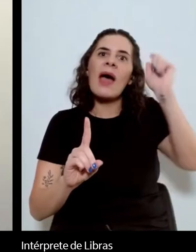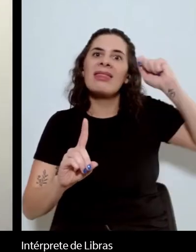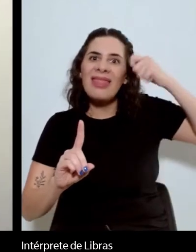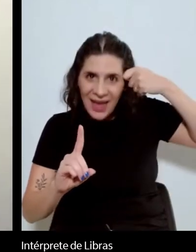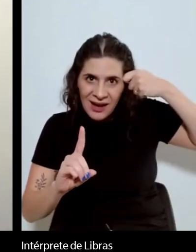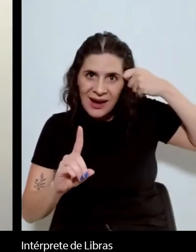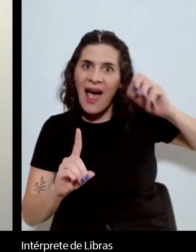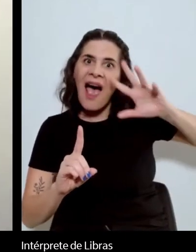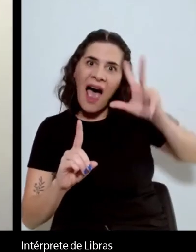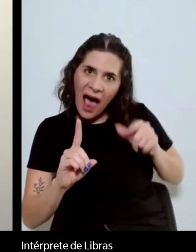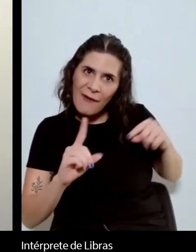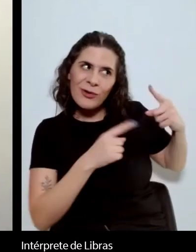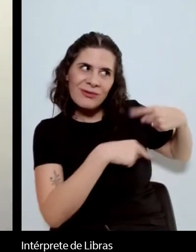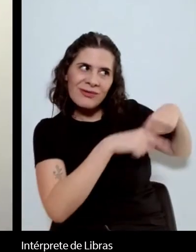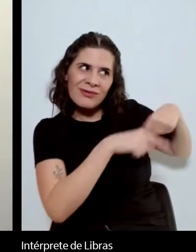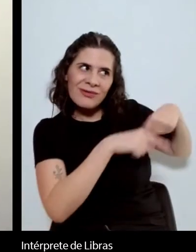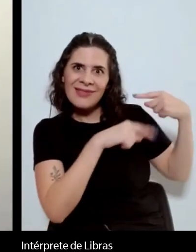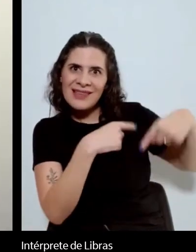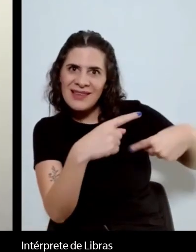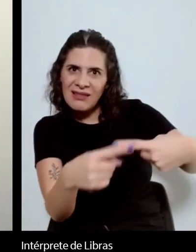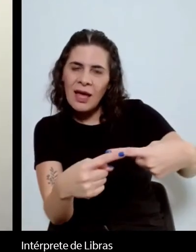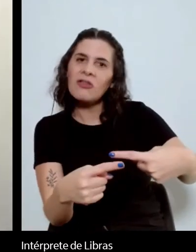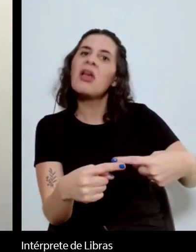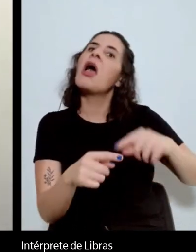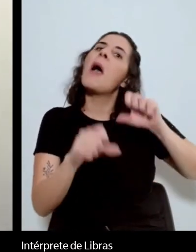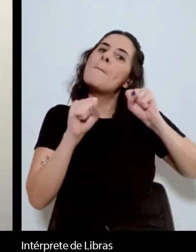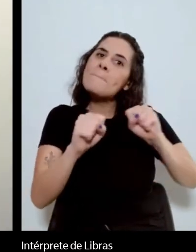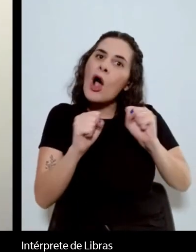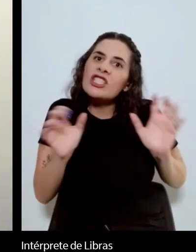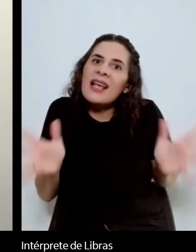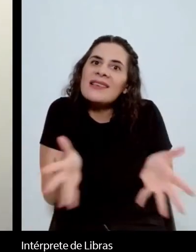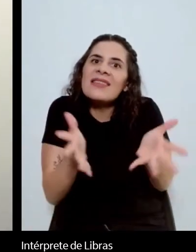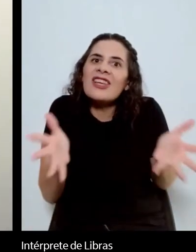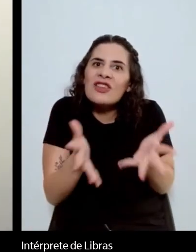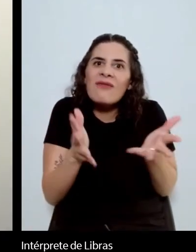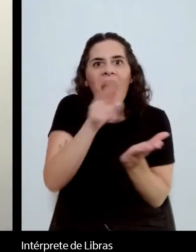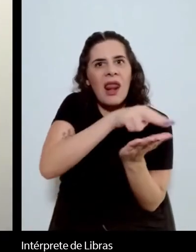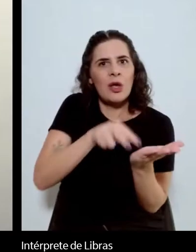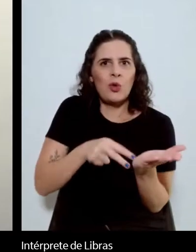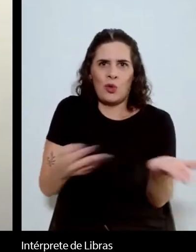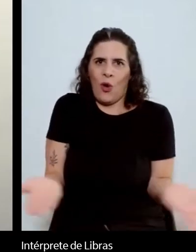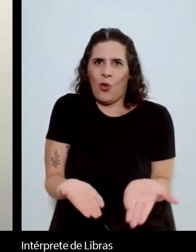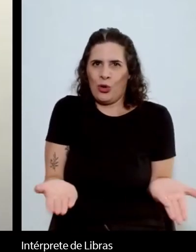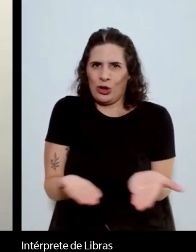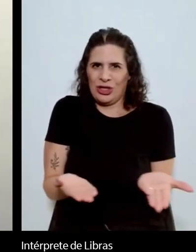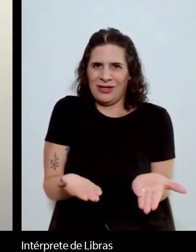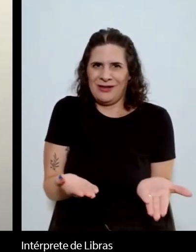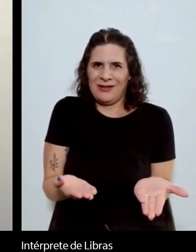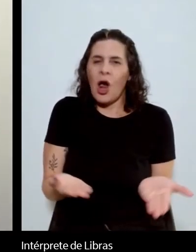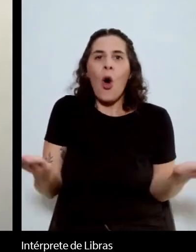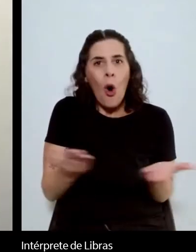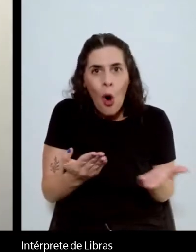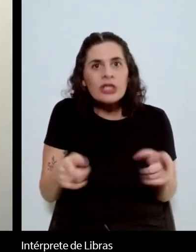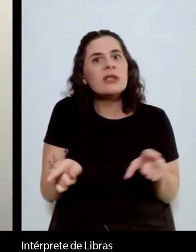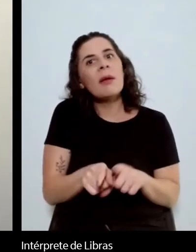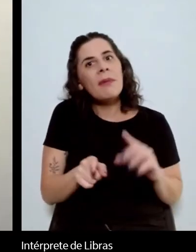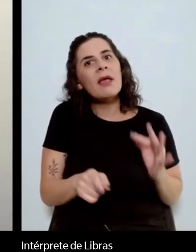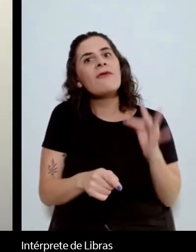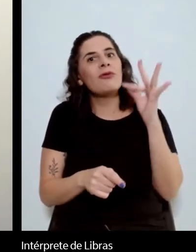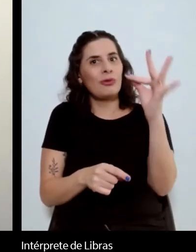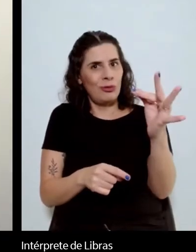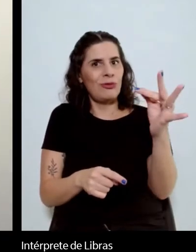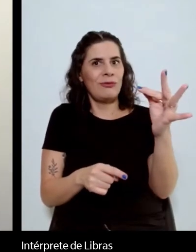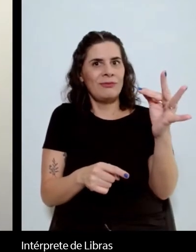as suas leituras, leituras neste momento e futuras, e que impulsione, inclusive,